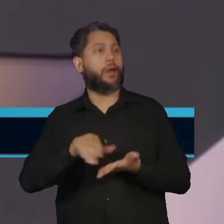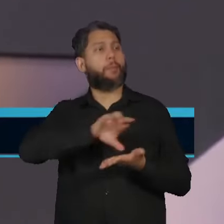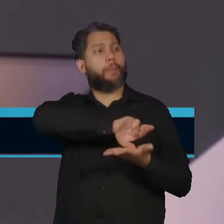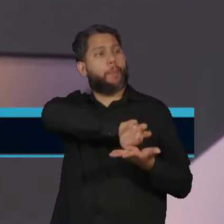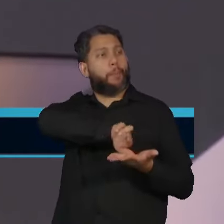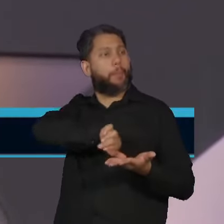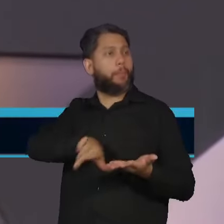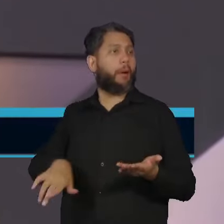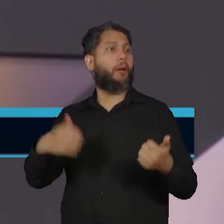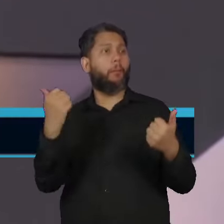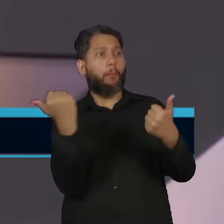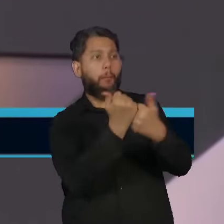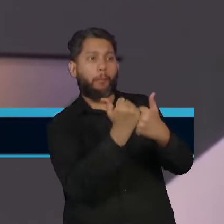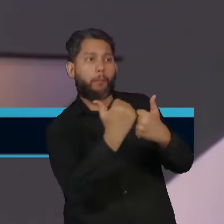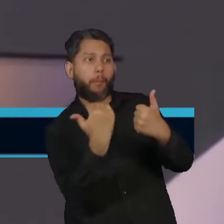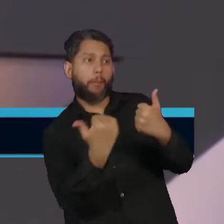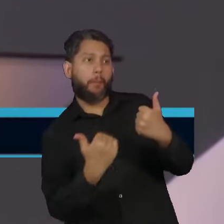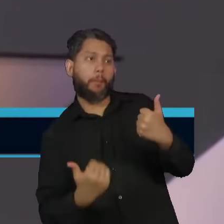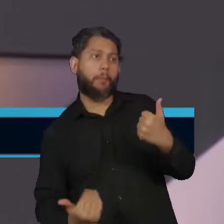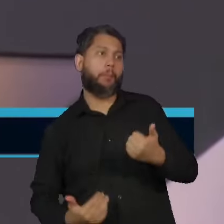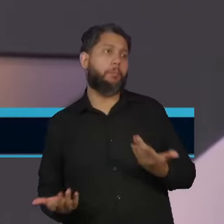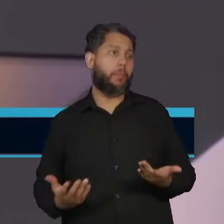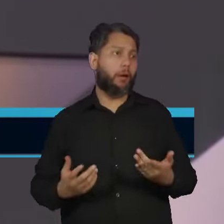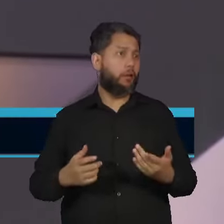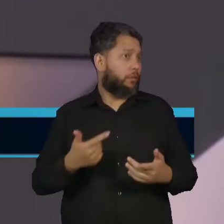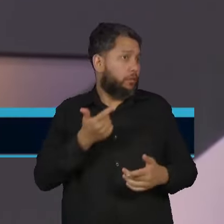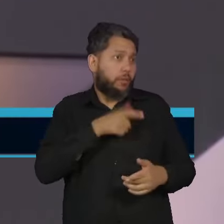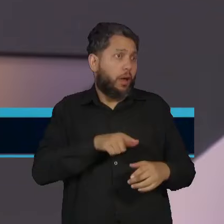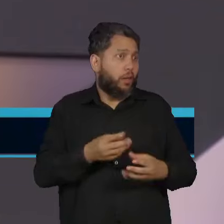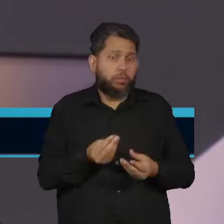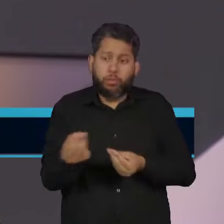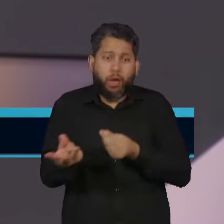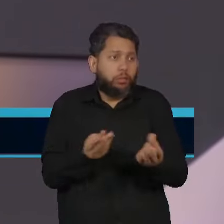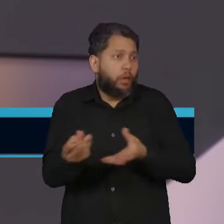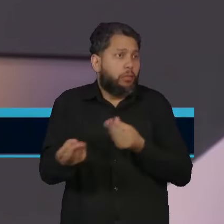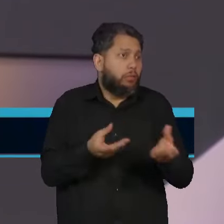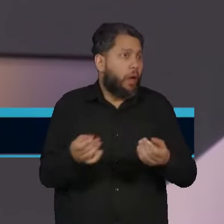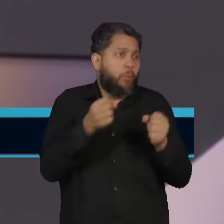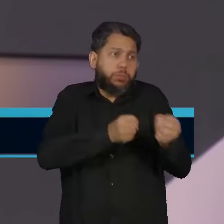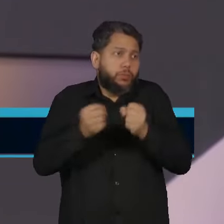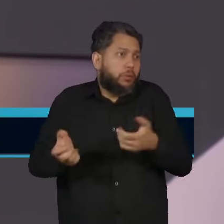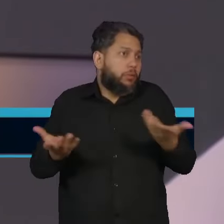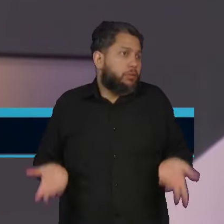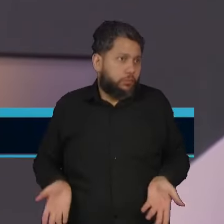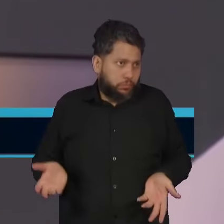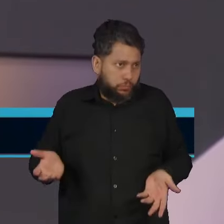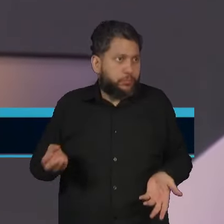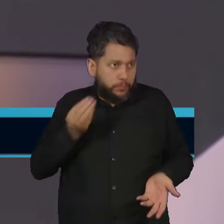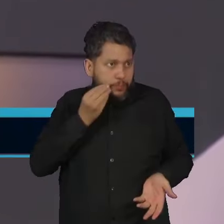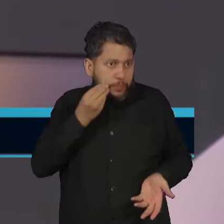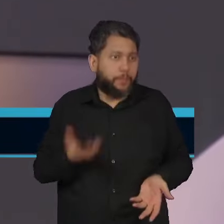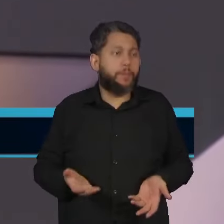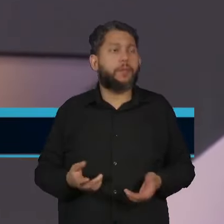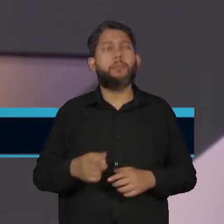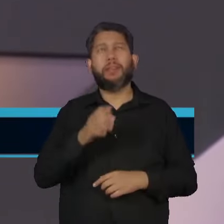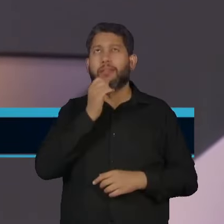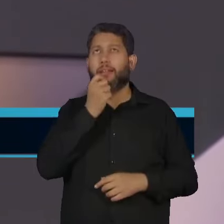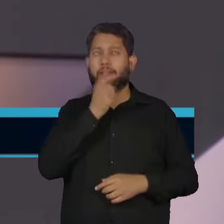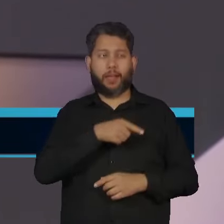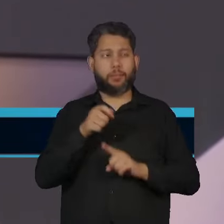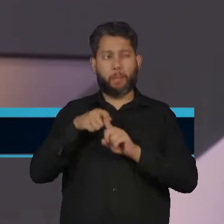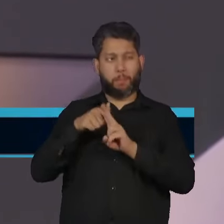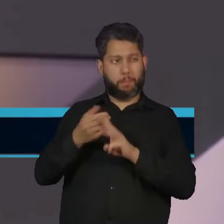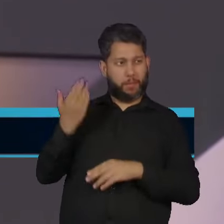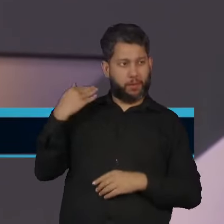isso. Vai ser, e aquilo vai ser uma grande distribuição de poder. O interessante é que, há uns meses atrás, o Mar